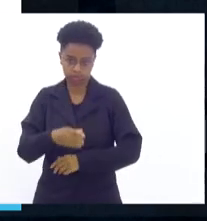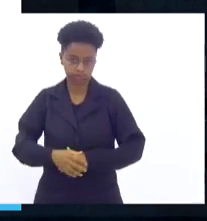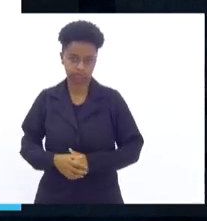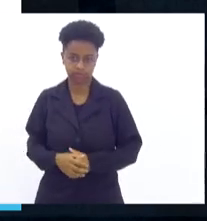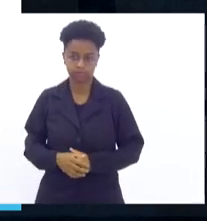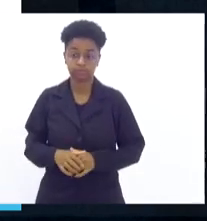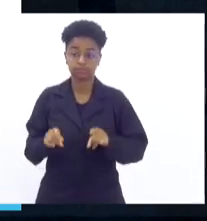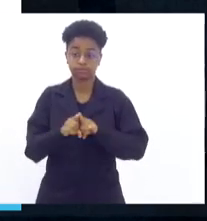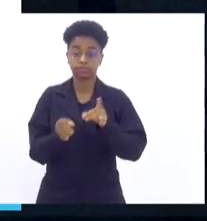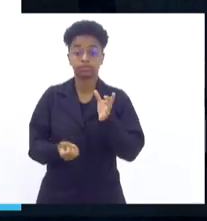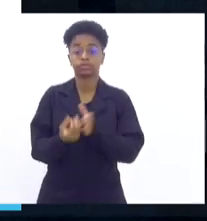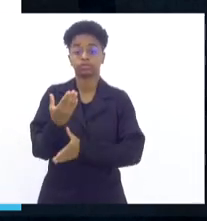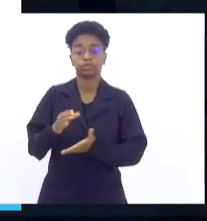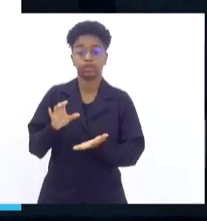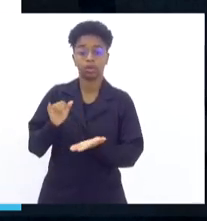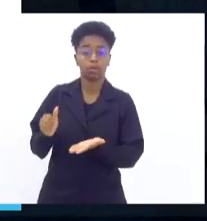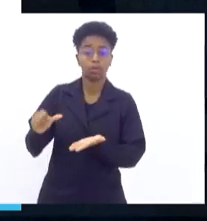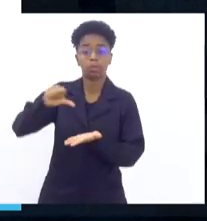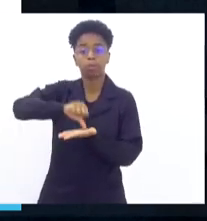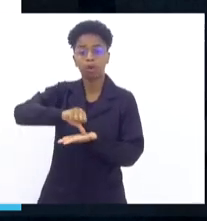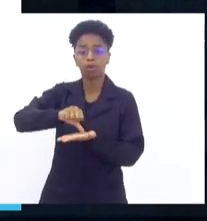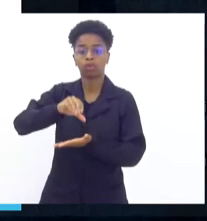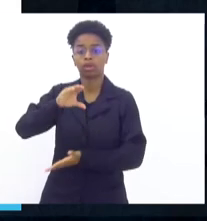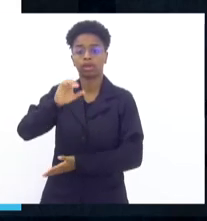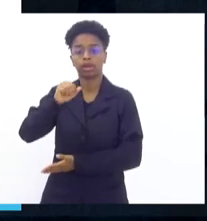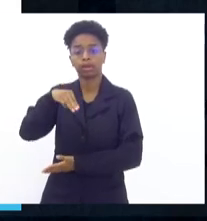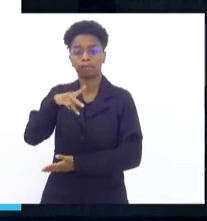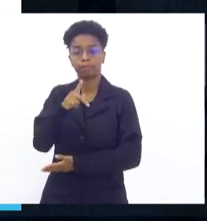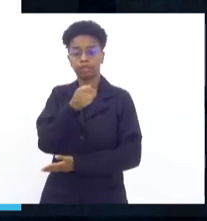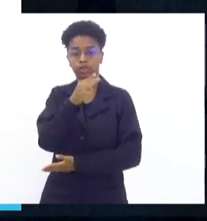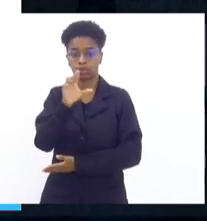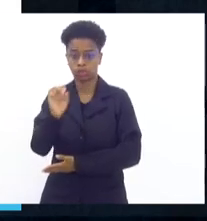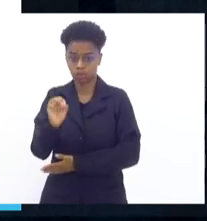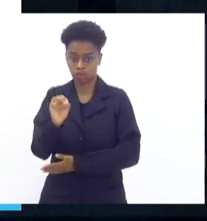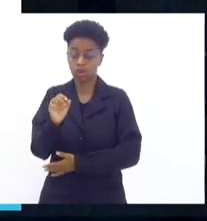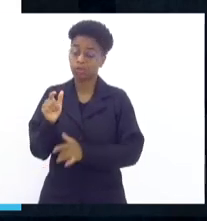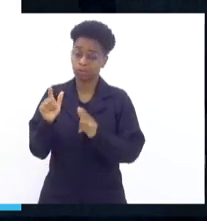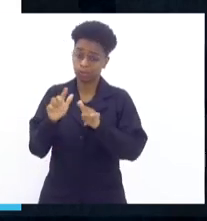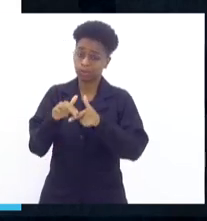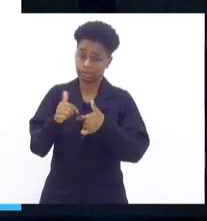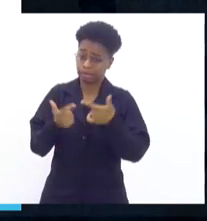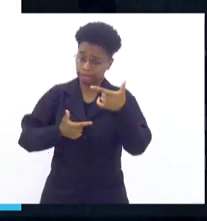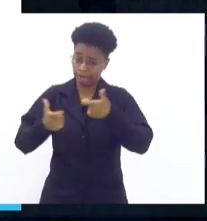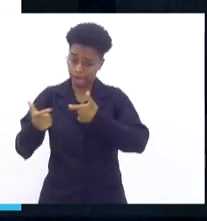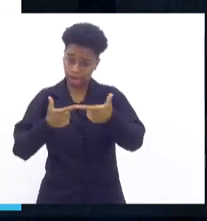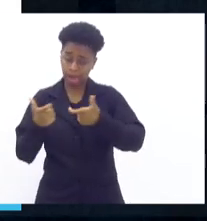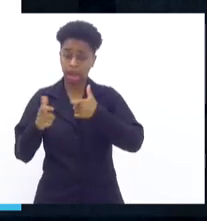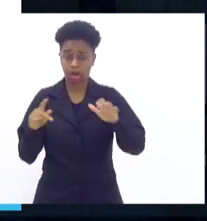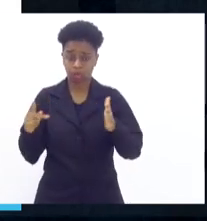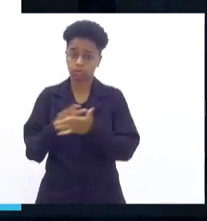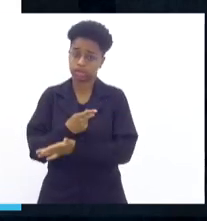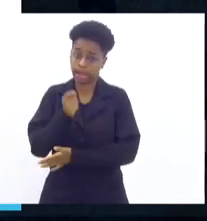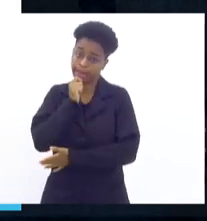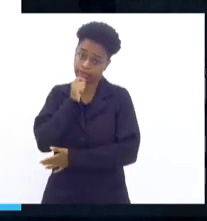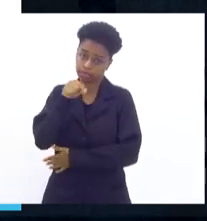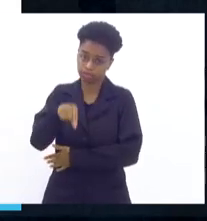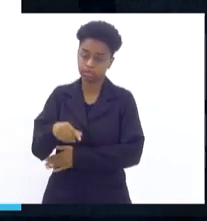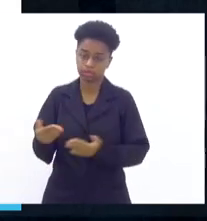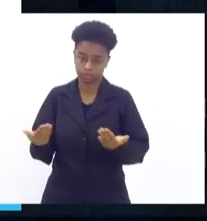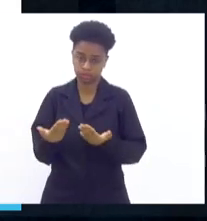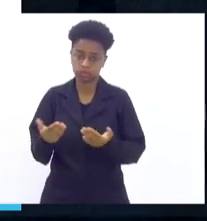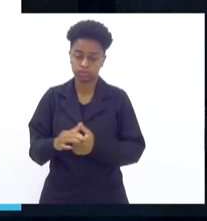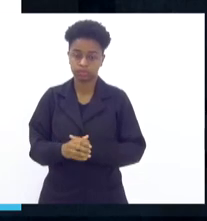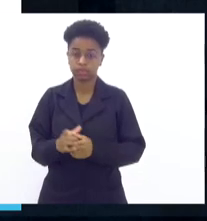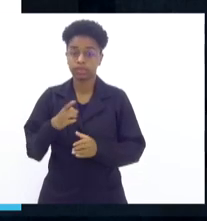Criação da base Campinho, em cima daquela guerra que hoje todo mundo fala aí, do Campinho e do Fubá. Essa base foi